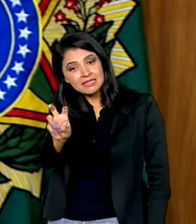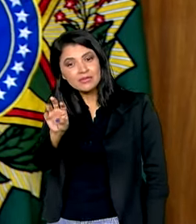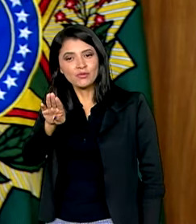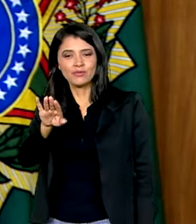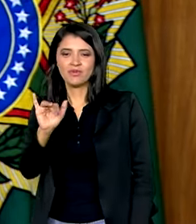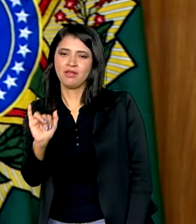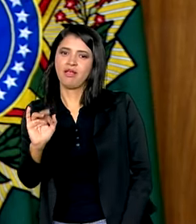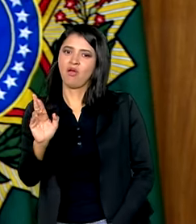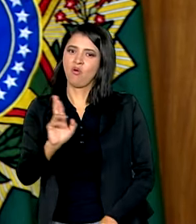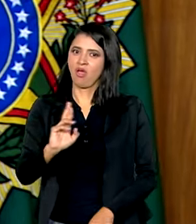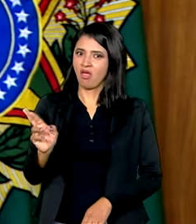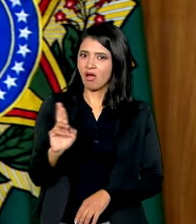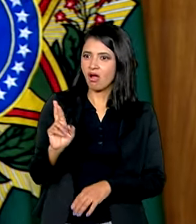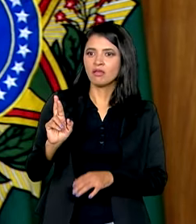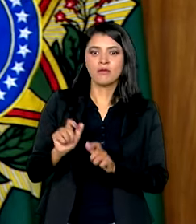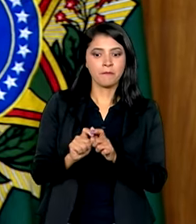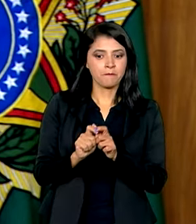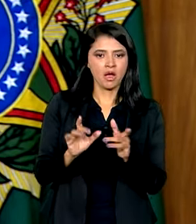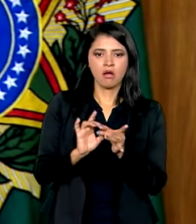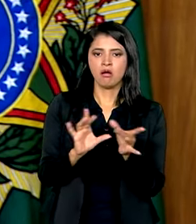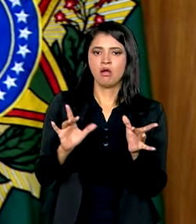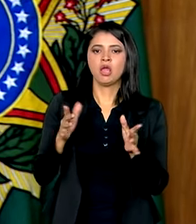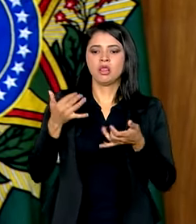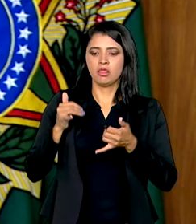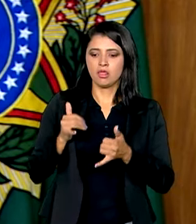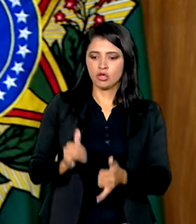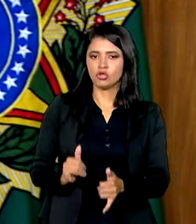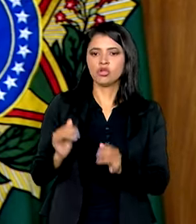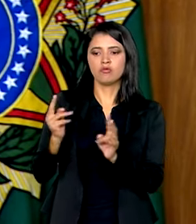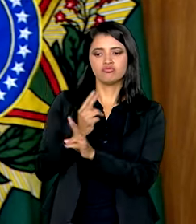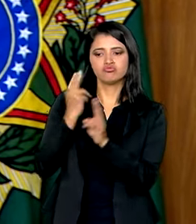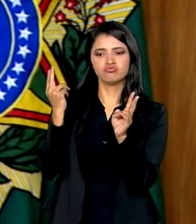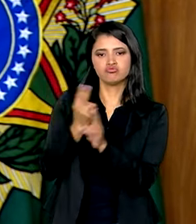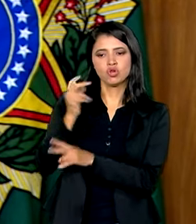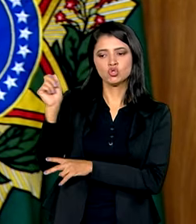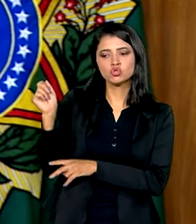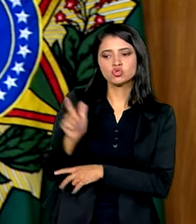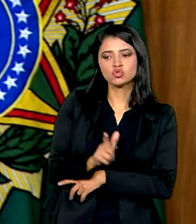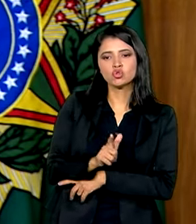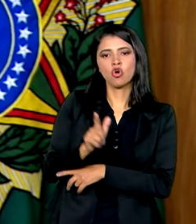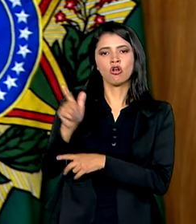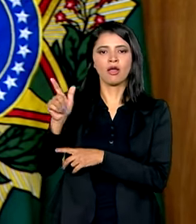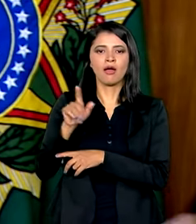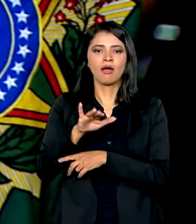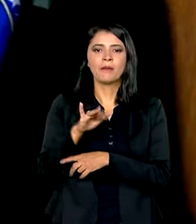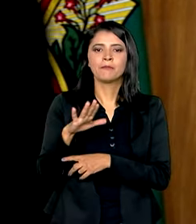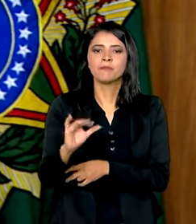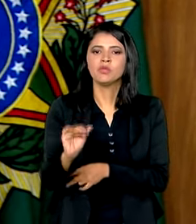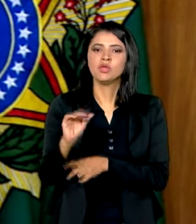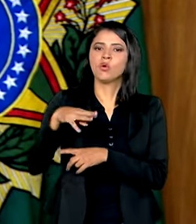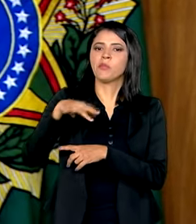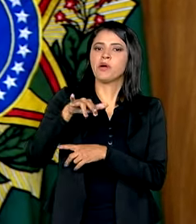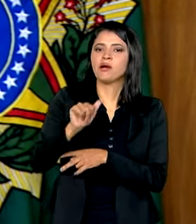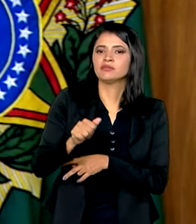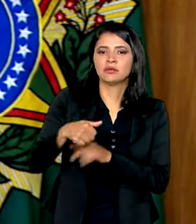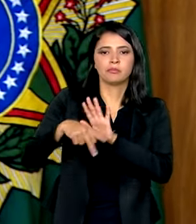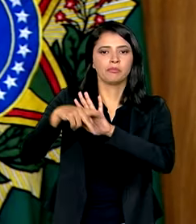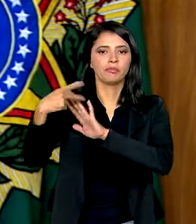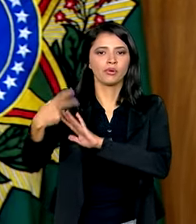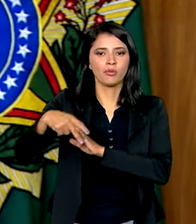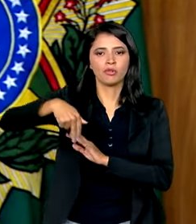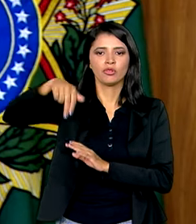bilhões de reais em energia eólica, solar, de biomassa do nordeste brasileiro,